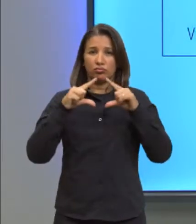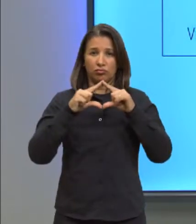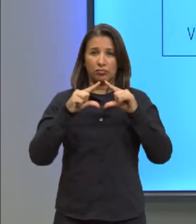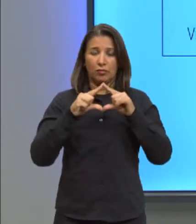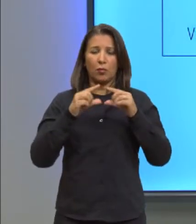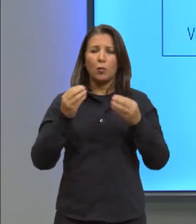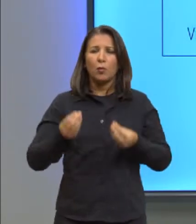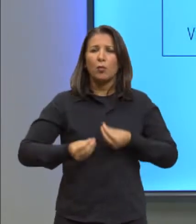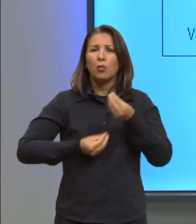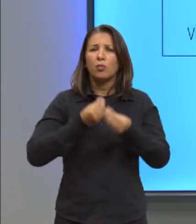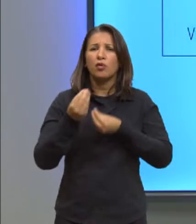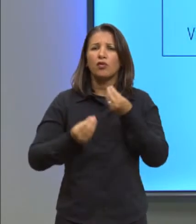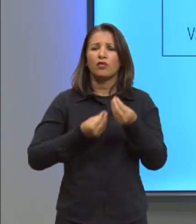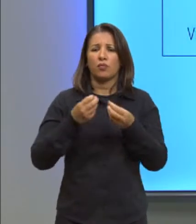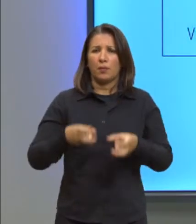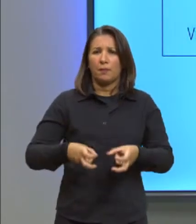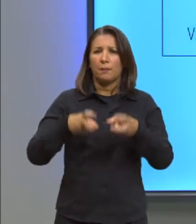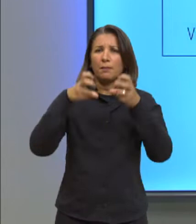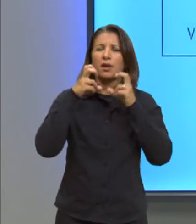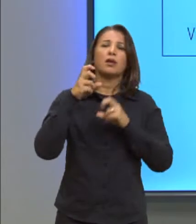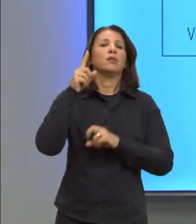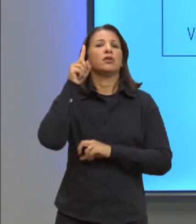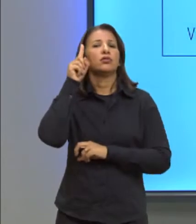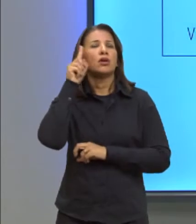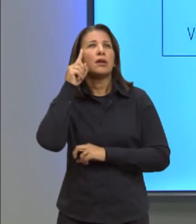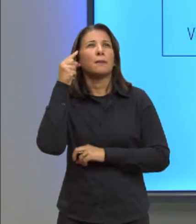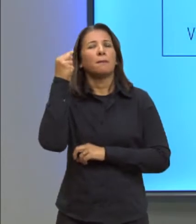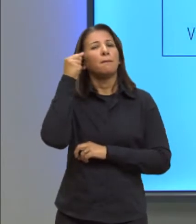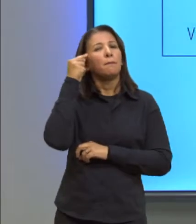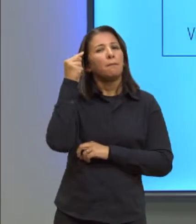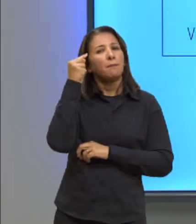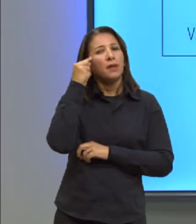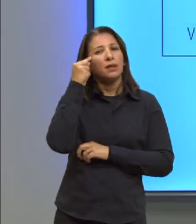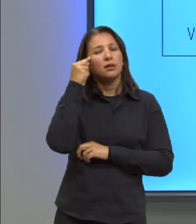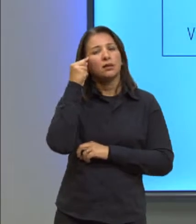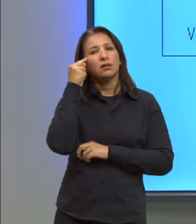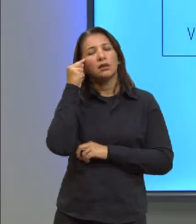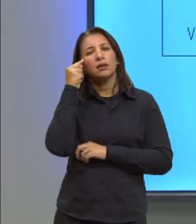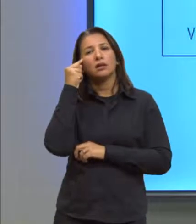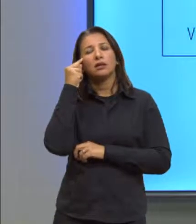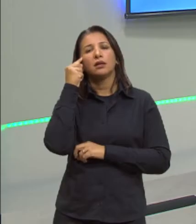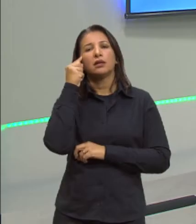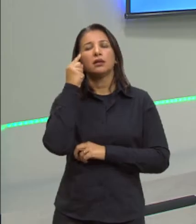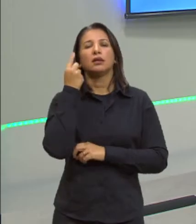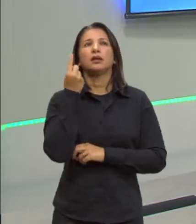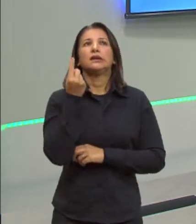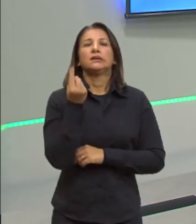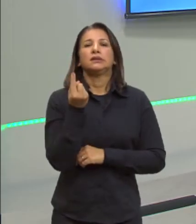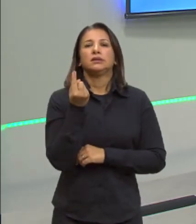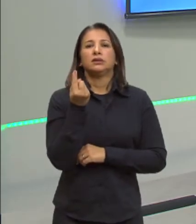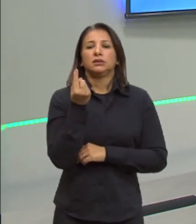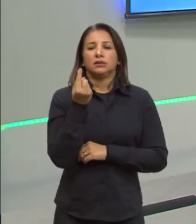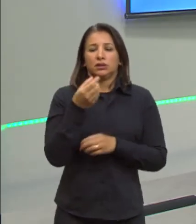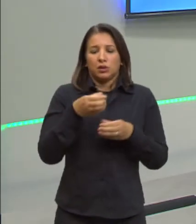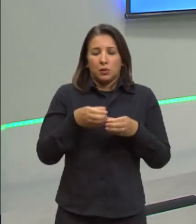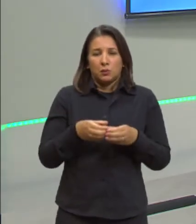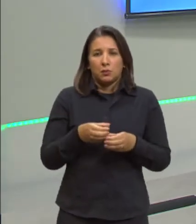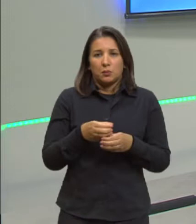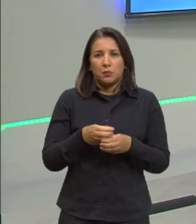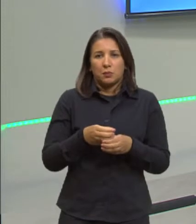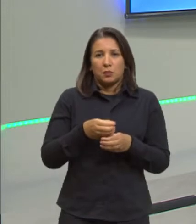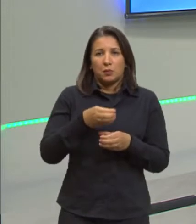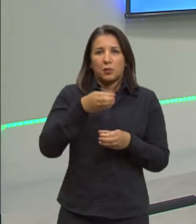perceber isso no nosso dia a dia? Pense em uma lata de conserva, um pote de conserva, que é